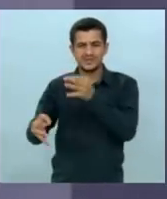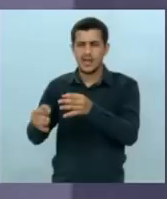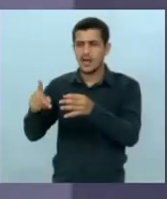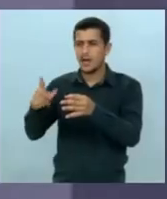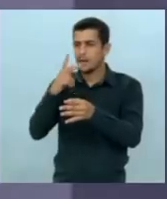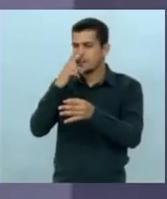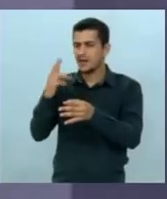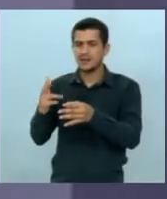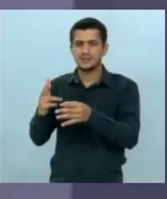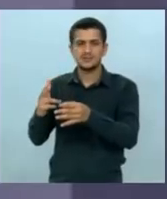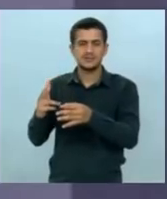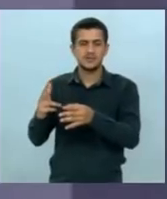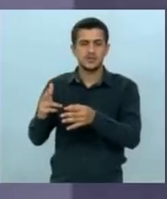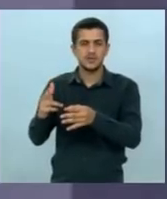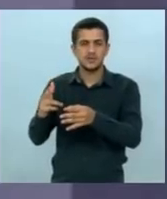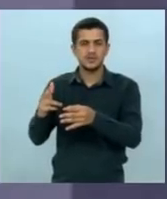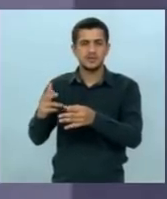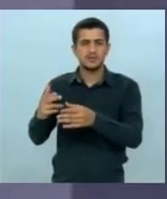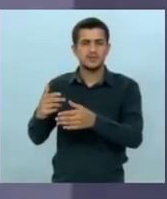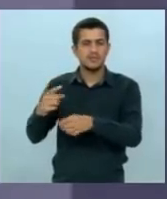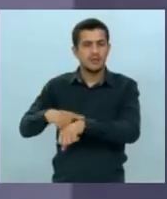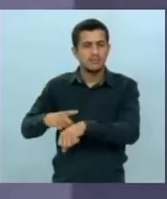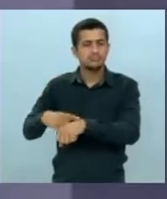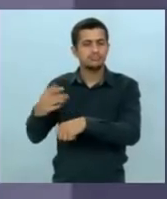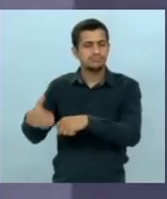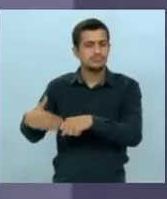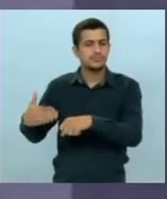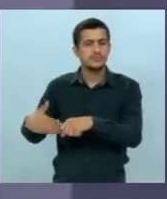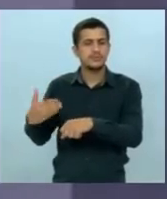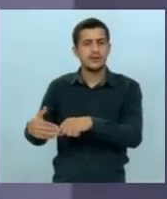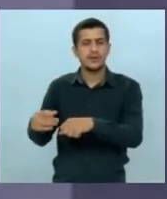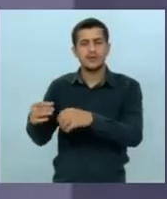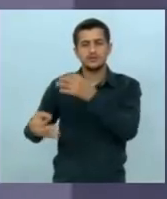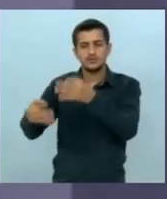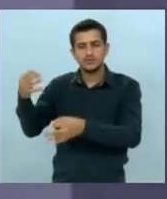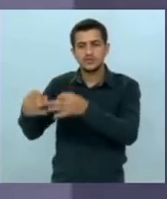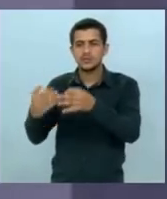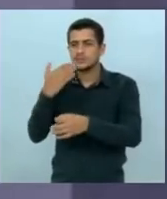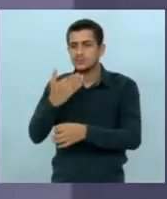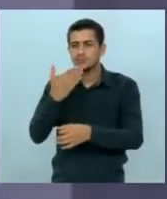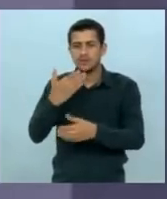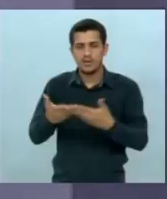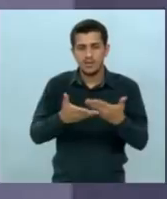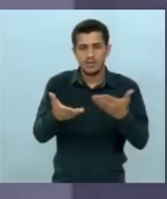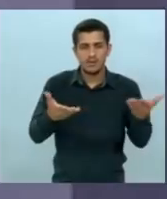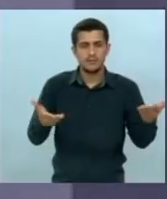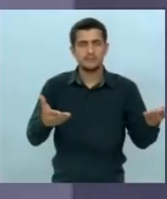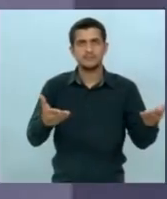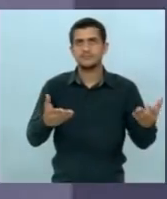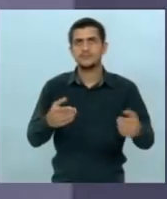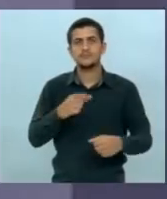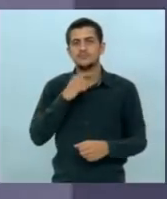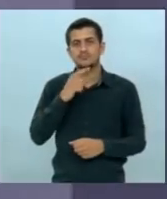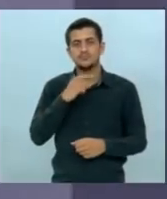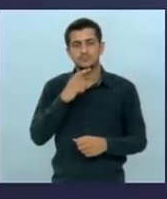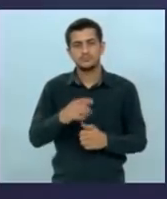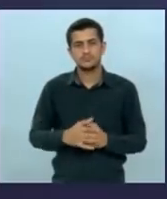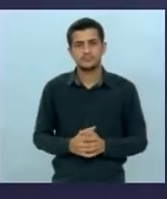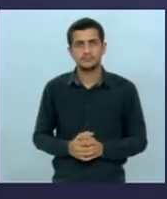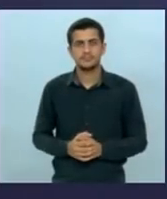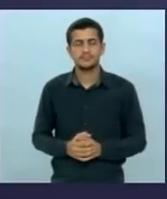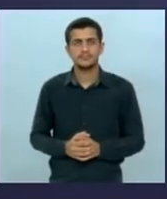enrolação pedir que a justiça se autorize a fazer a concluir a obra sem licitação isso não se justifica